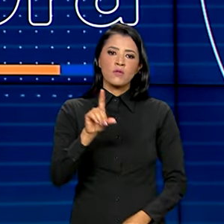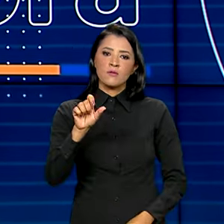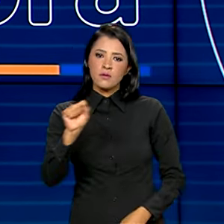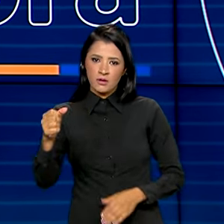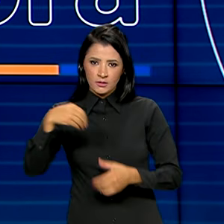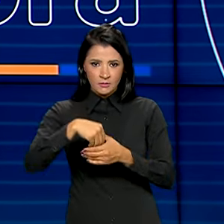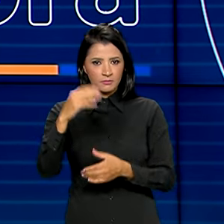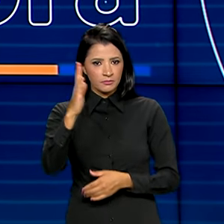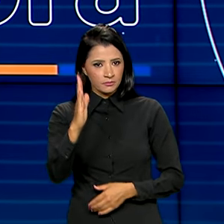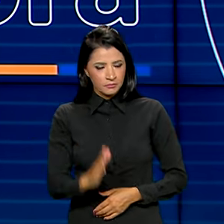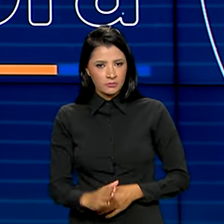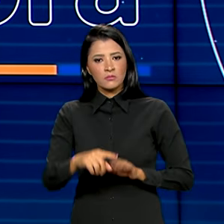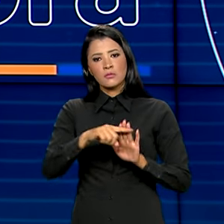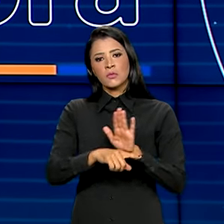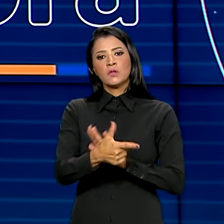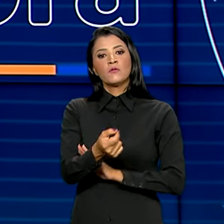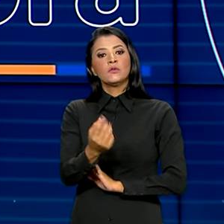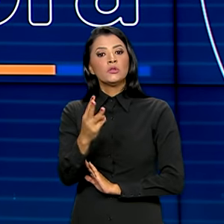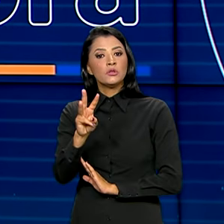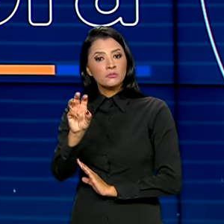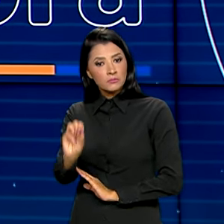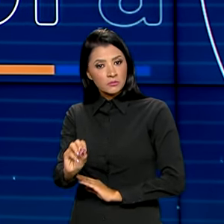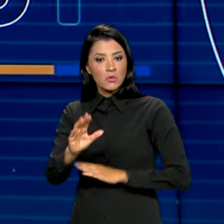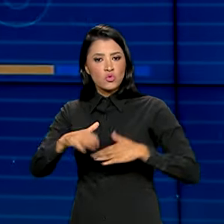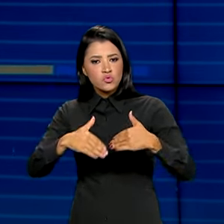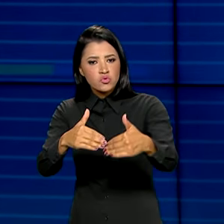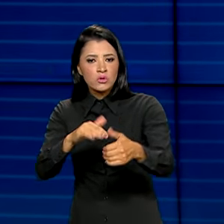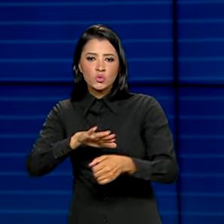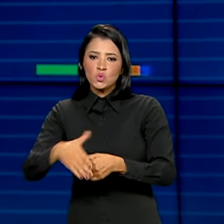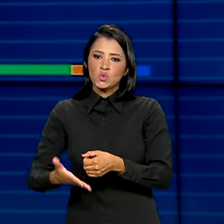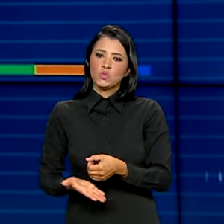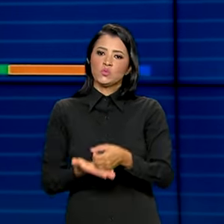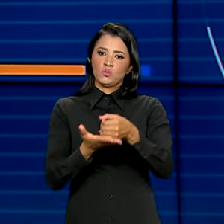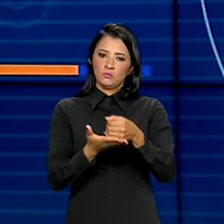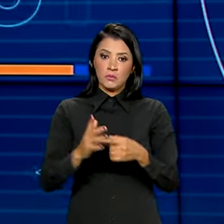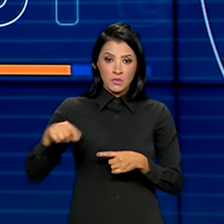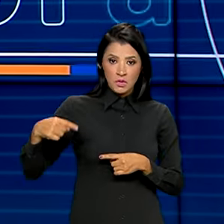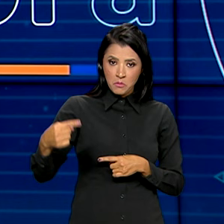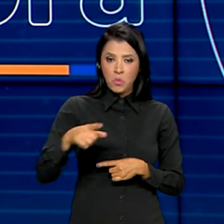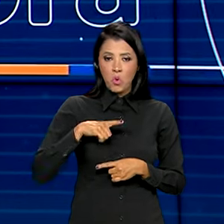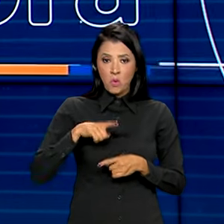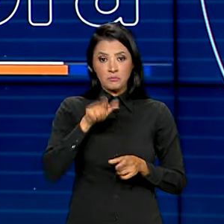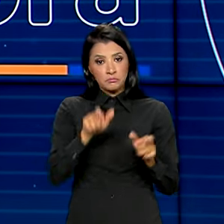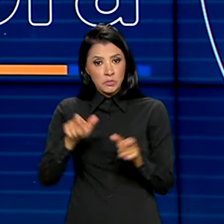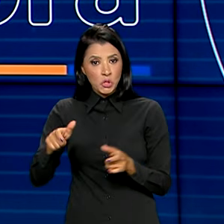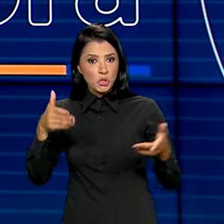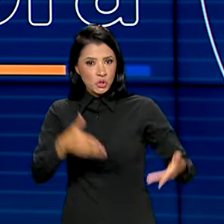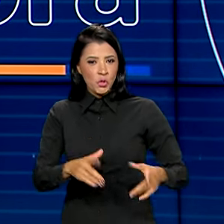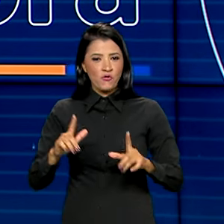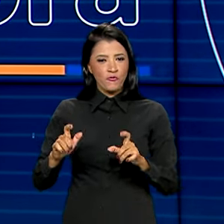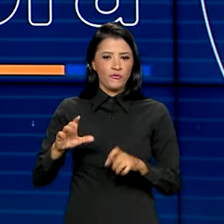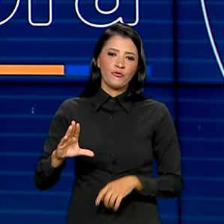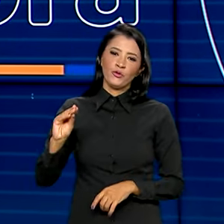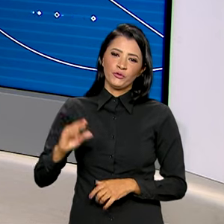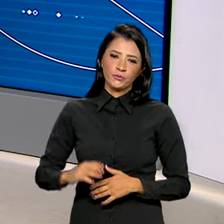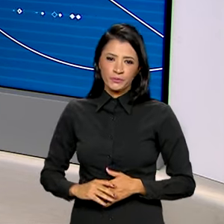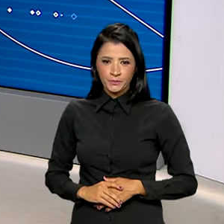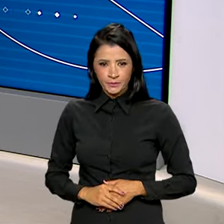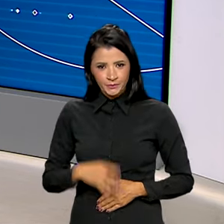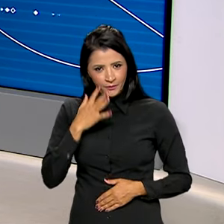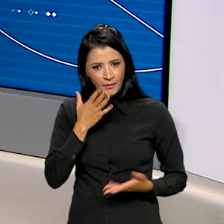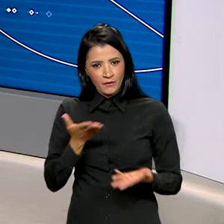no Brasil, Agenda 2030 para o Desenvolvimento Sustentável. Logo após, os participantes tiram uma foto.